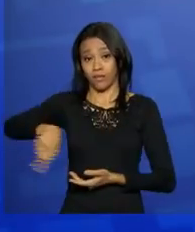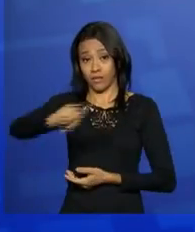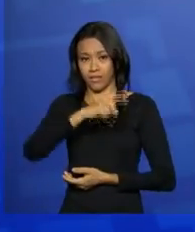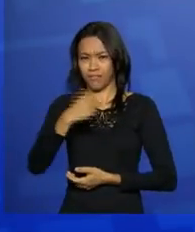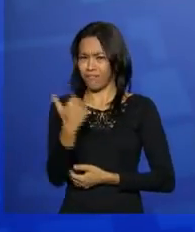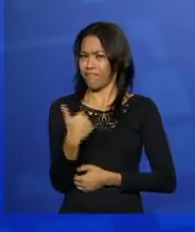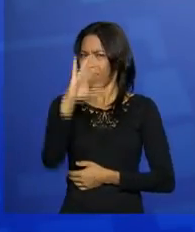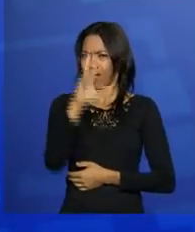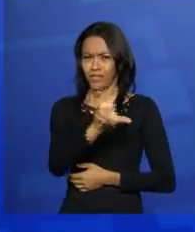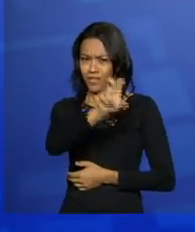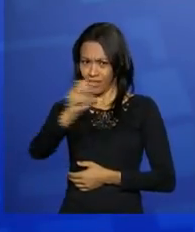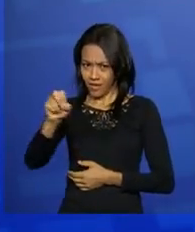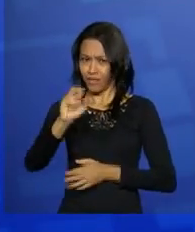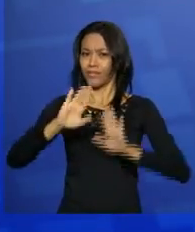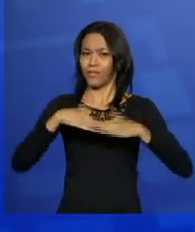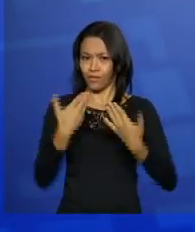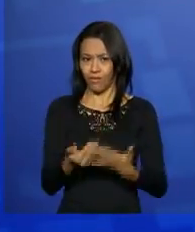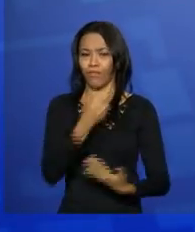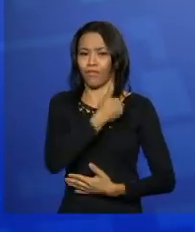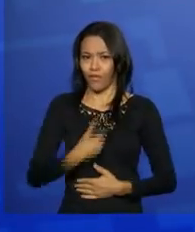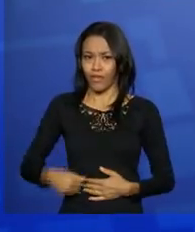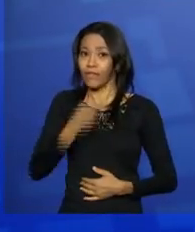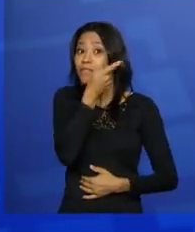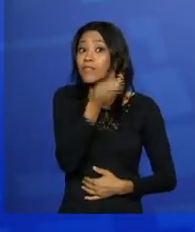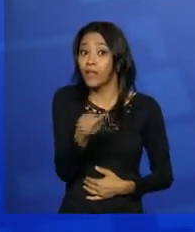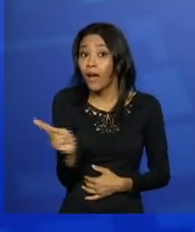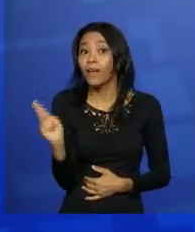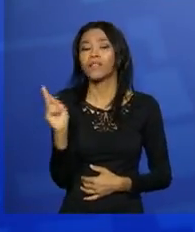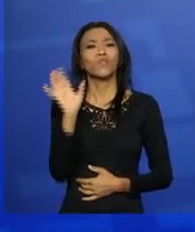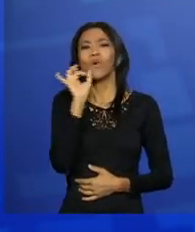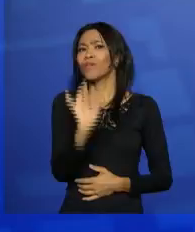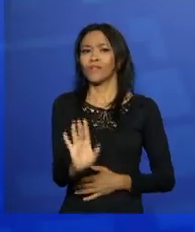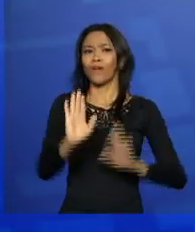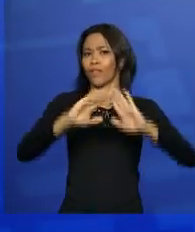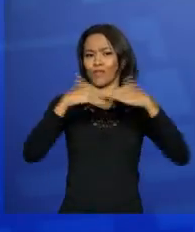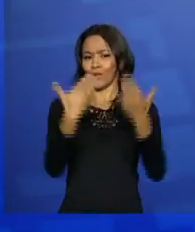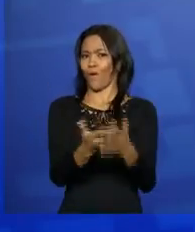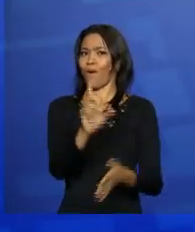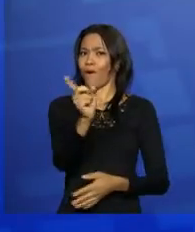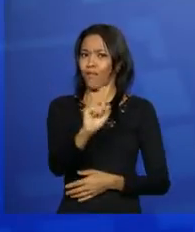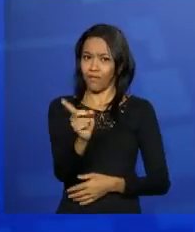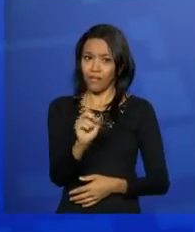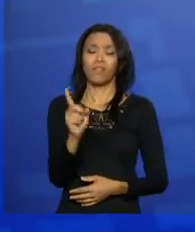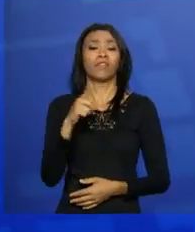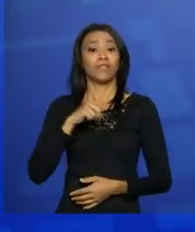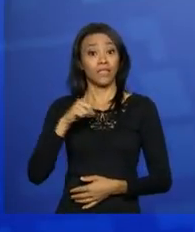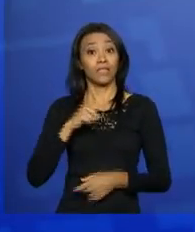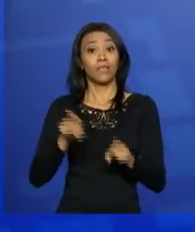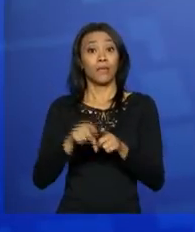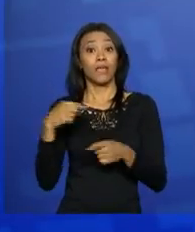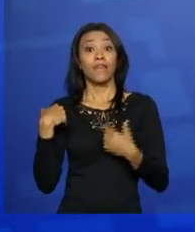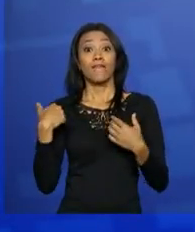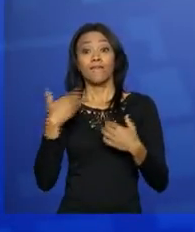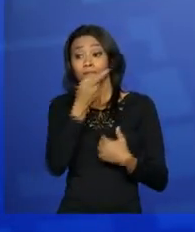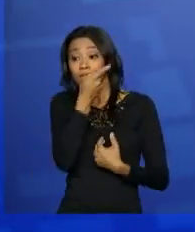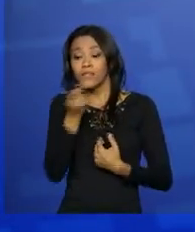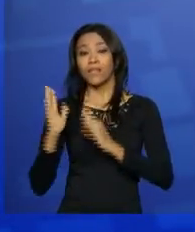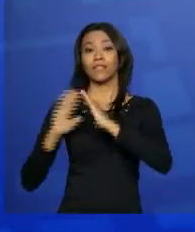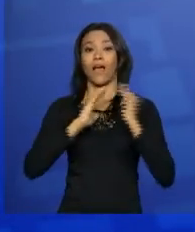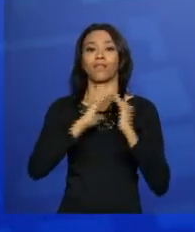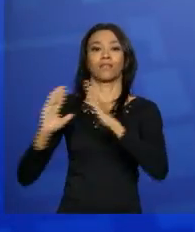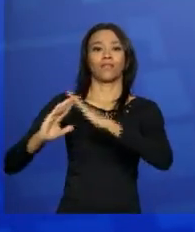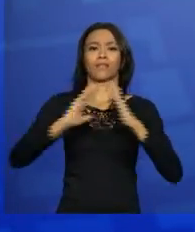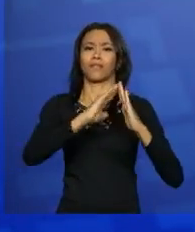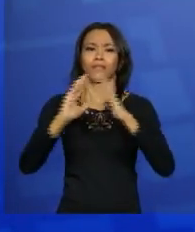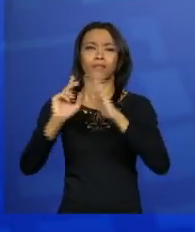500 unidades. E a mobilização não acontece só nas escolas, né, Jaime? Tem também as visitas às casas que acontecem em todo